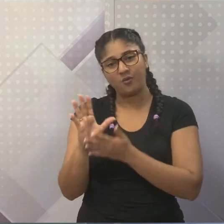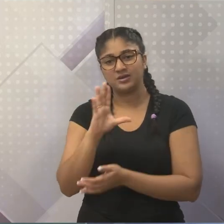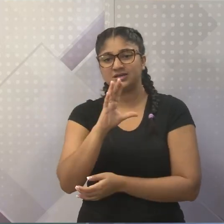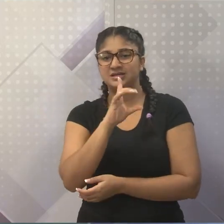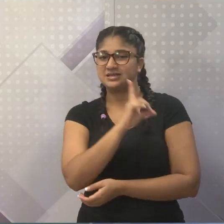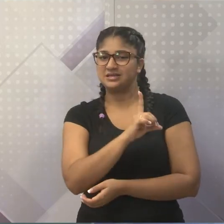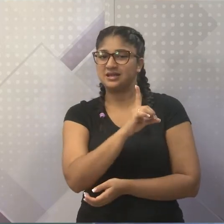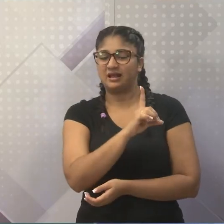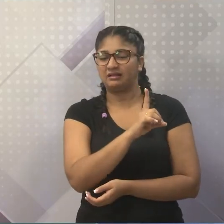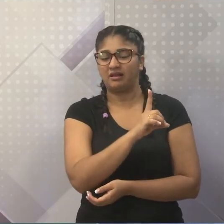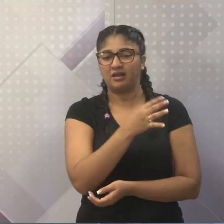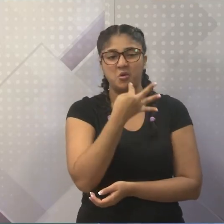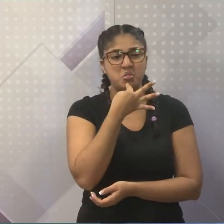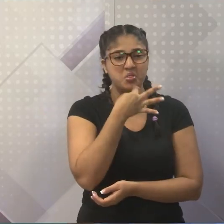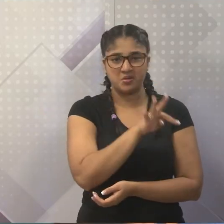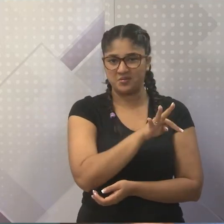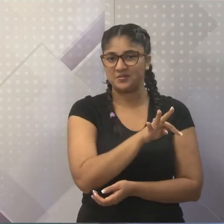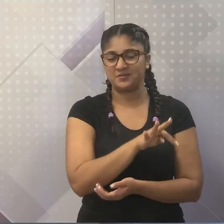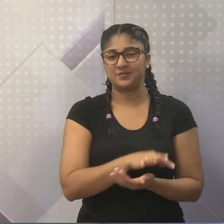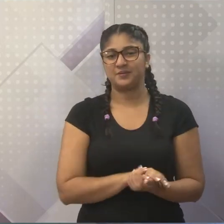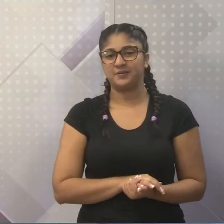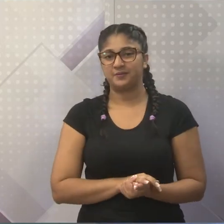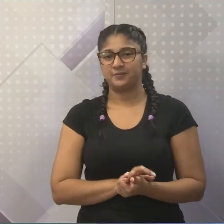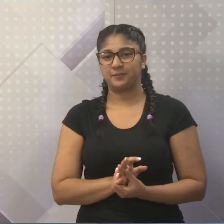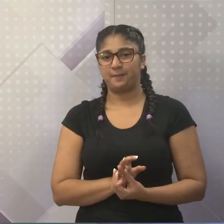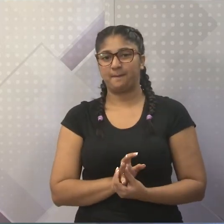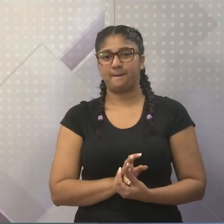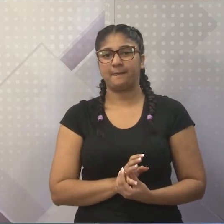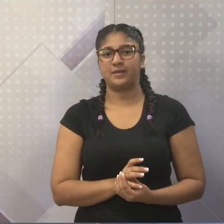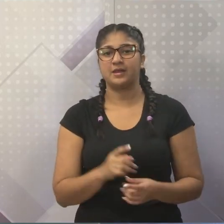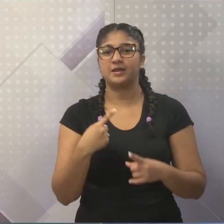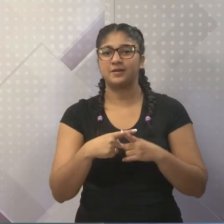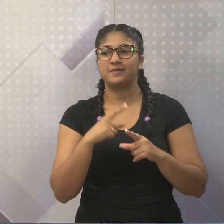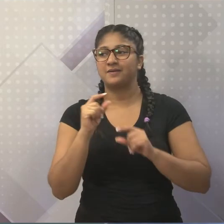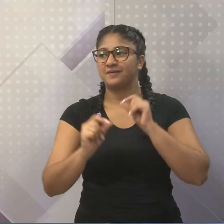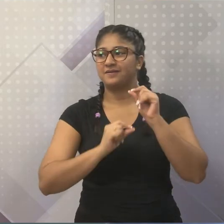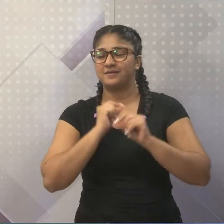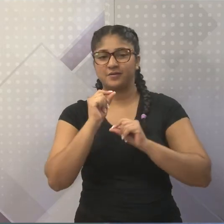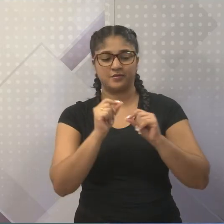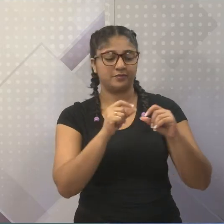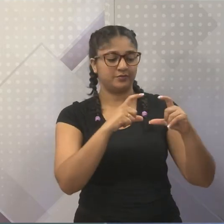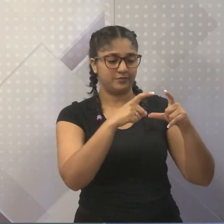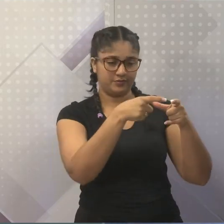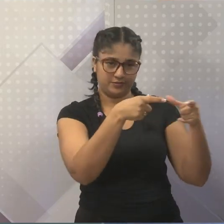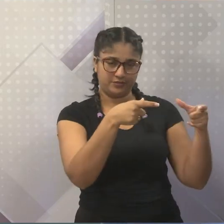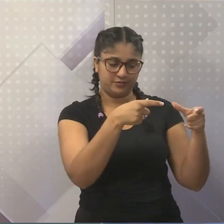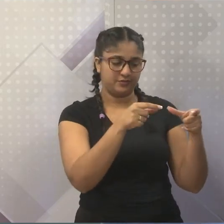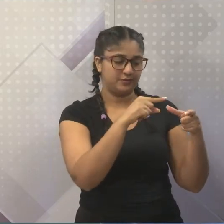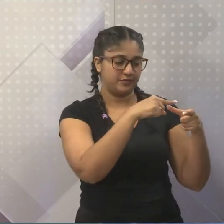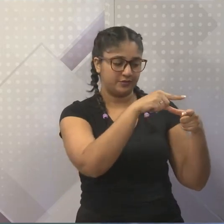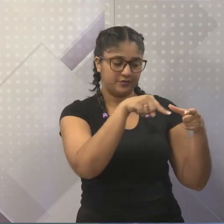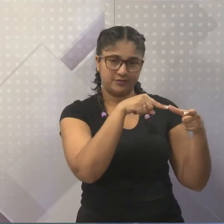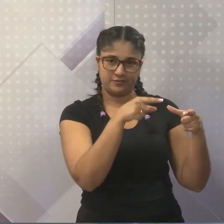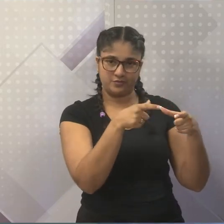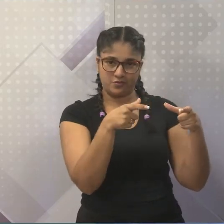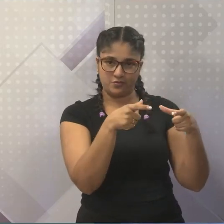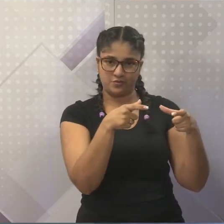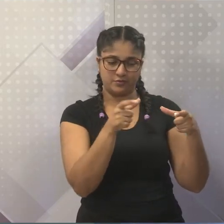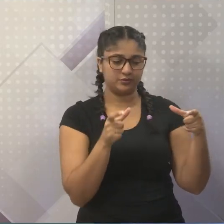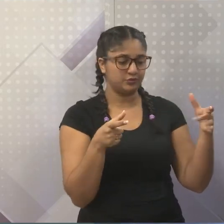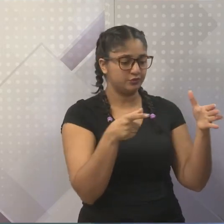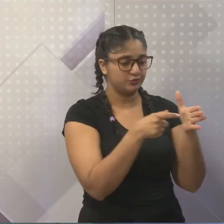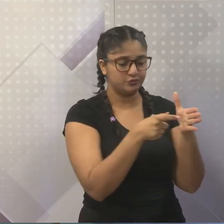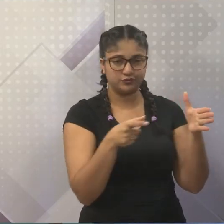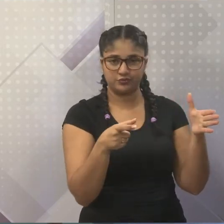muito. Eu usei muito para fazer provas, certo? Puxava esse alumíniozinho, tocava no meio, perdia todo o arquivo. Perdia todo o arquivo. E uma foto já